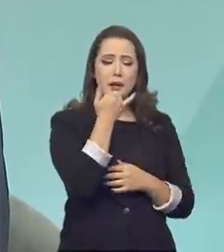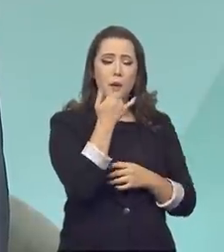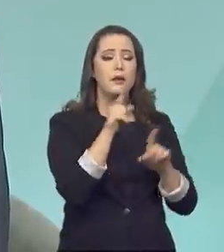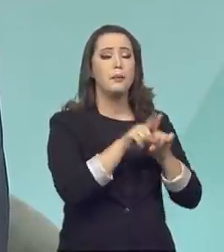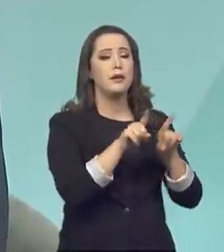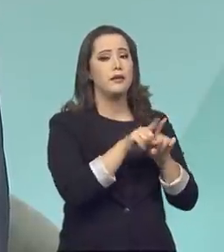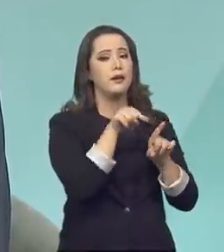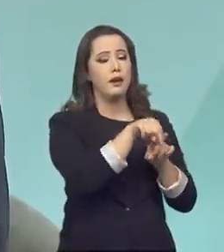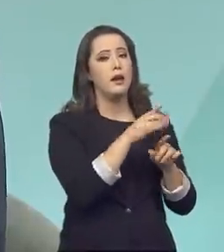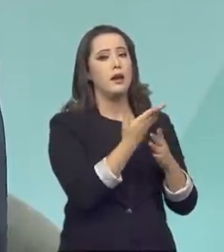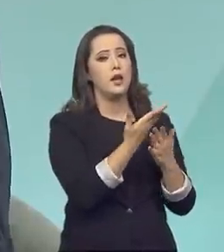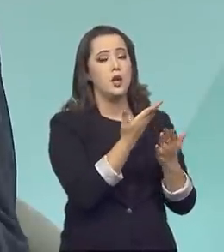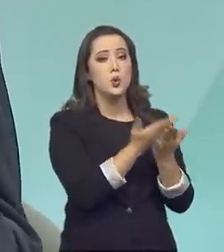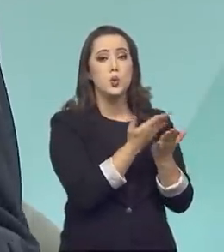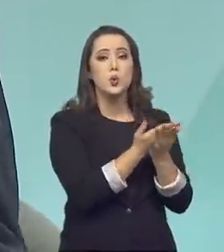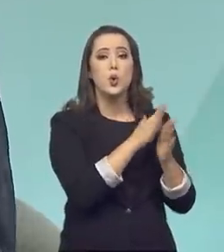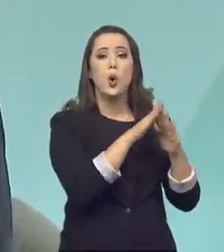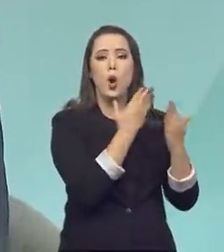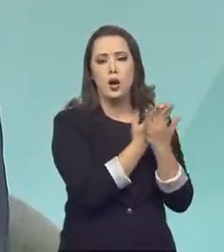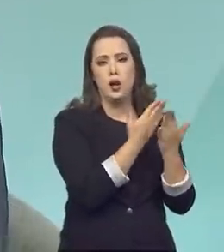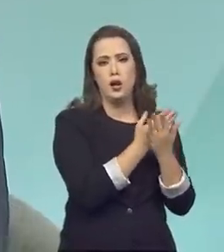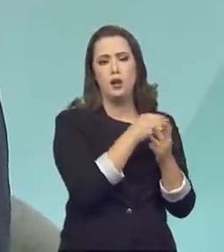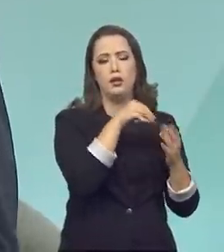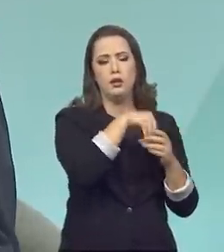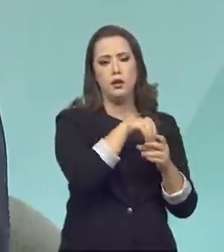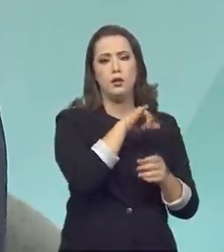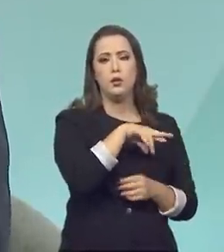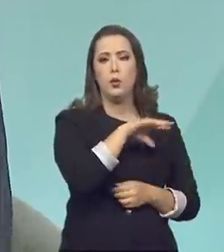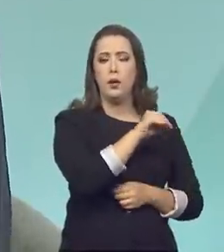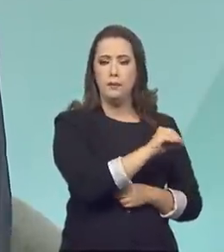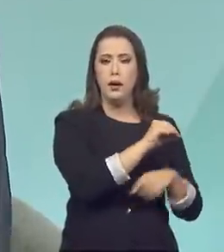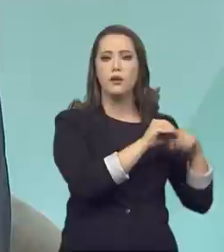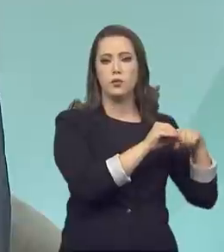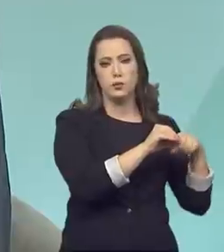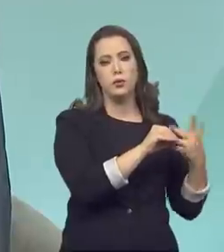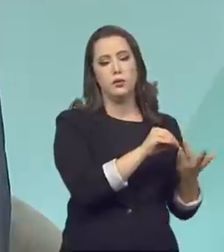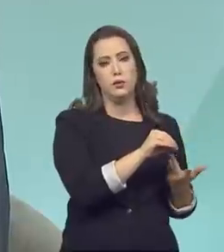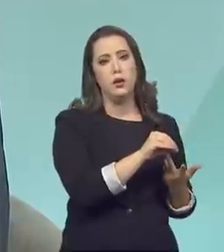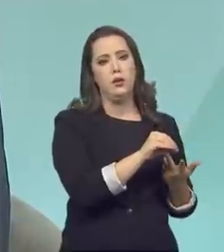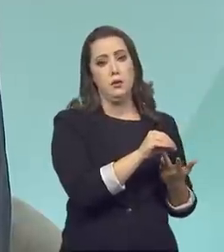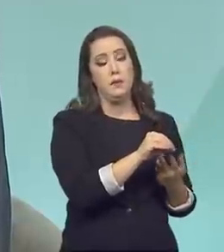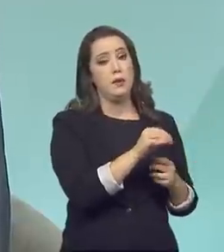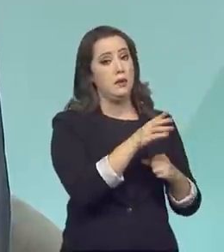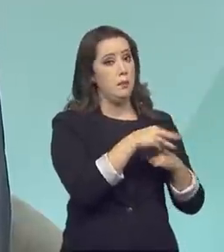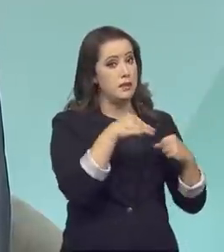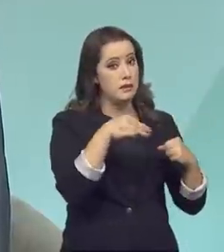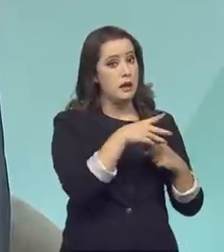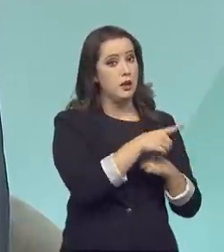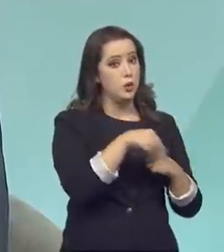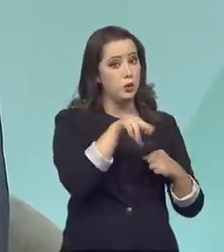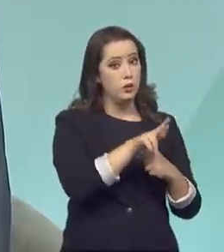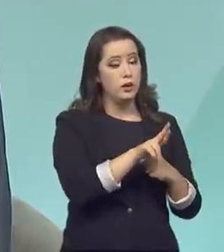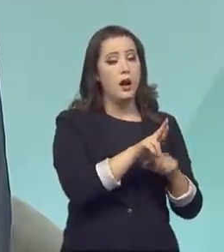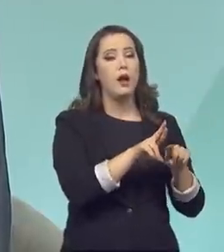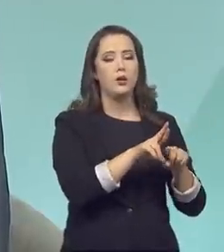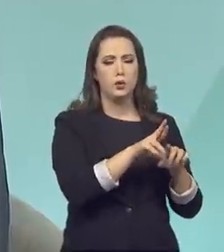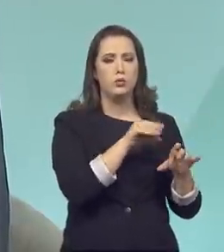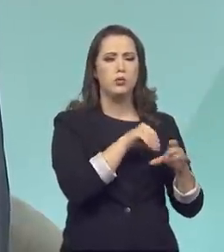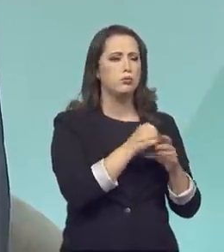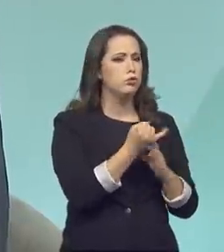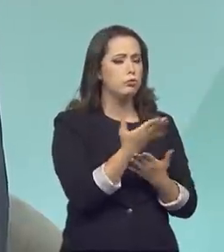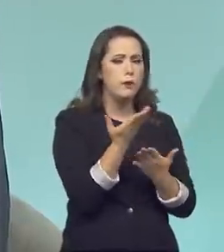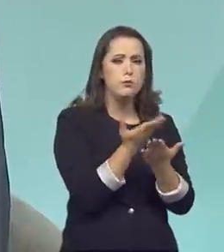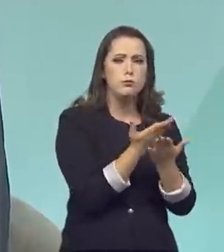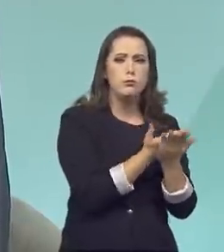dentro do Inmetro. Então, é um conjunto de atividades, de expertise muito grande, que está à disposição da sociedade. Foi construída ao longo dos